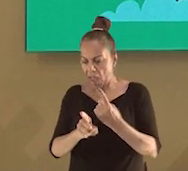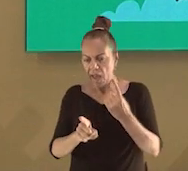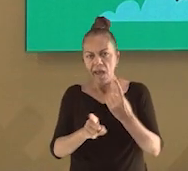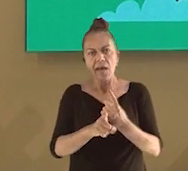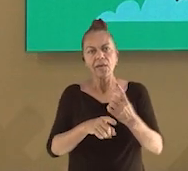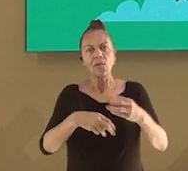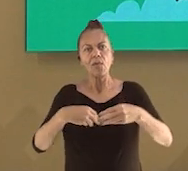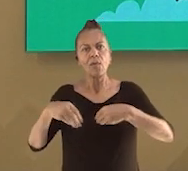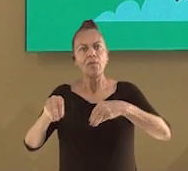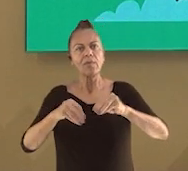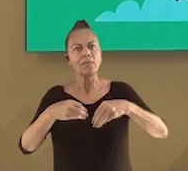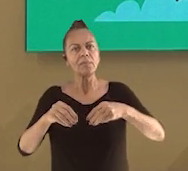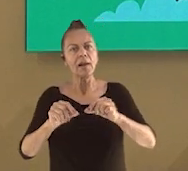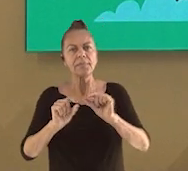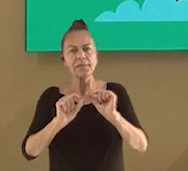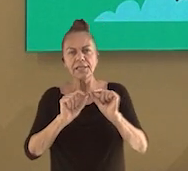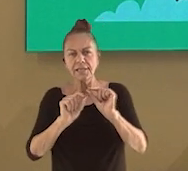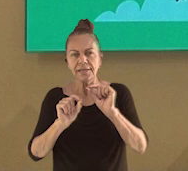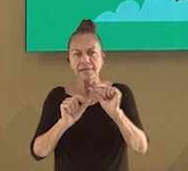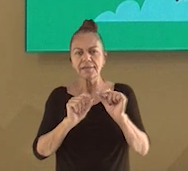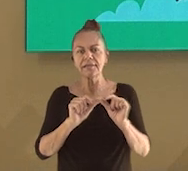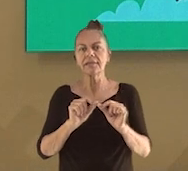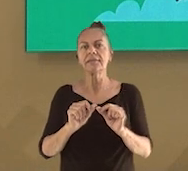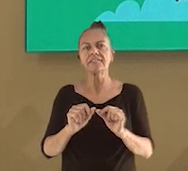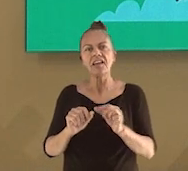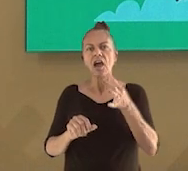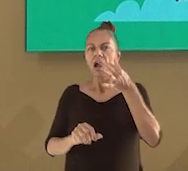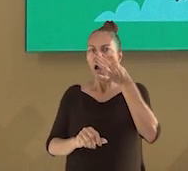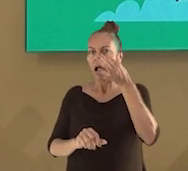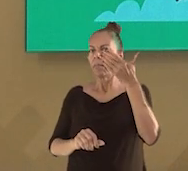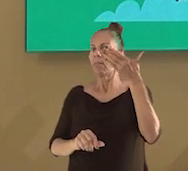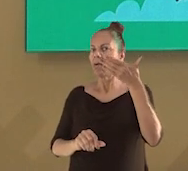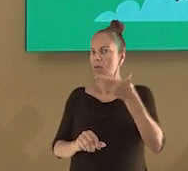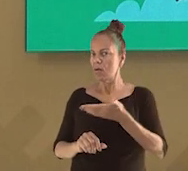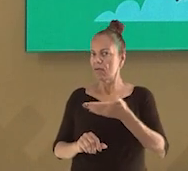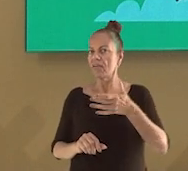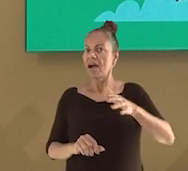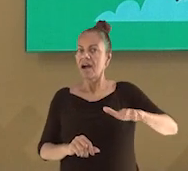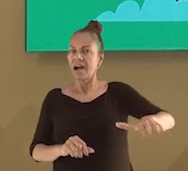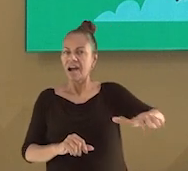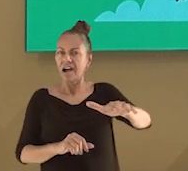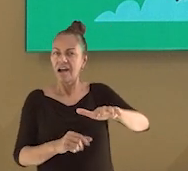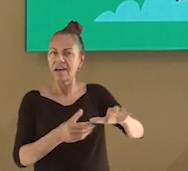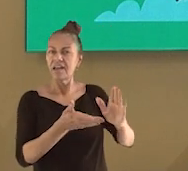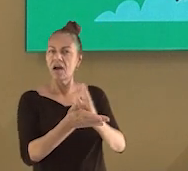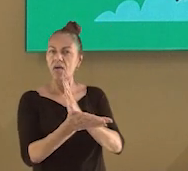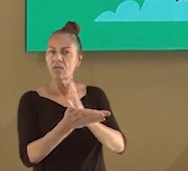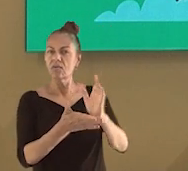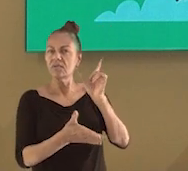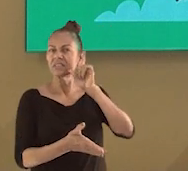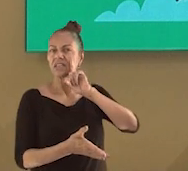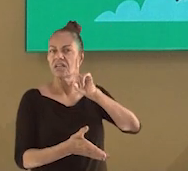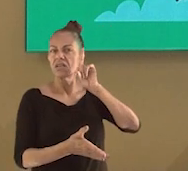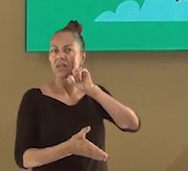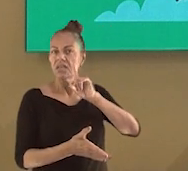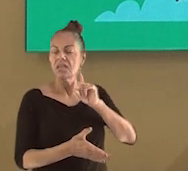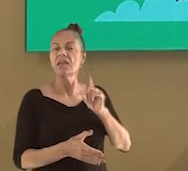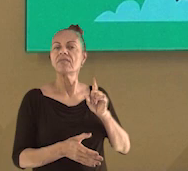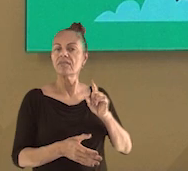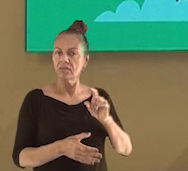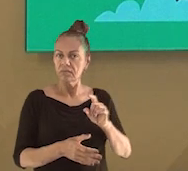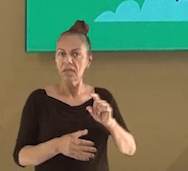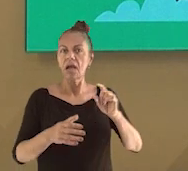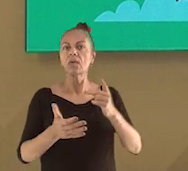pesquisa foi divulgada no periódico científico Science. E a pesquisa comprovou que em algumas